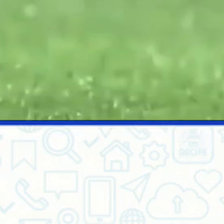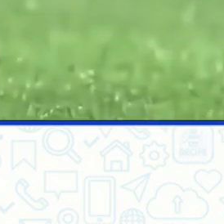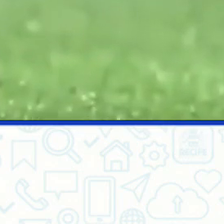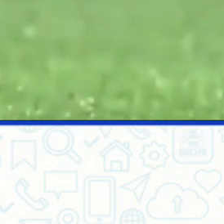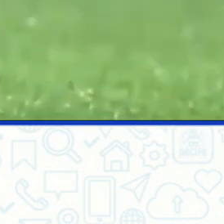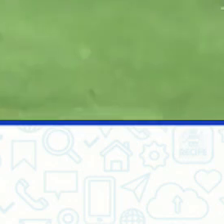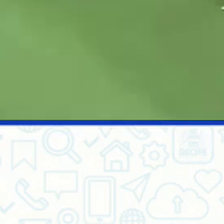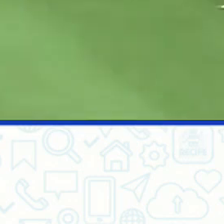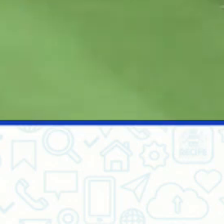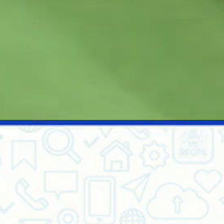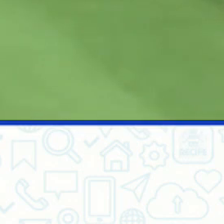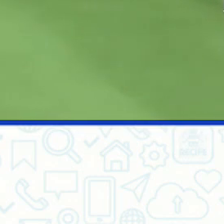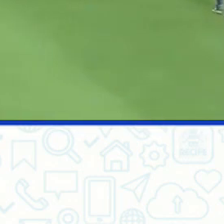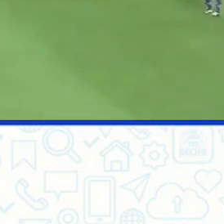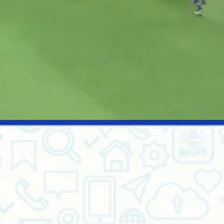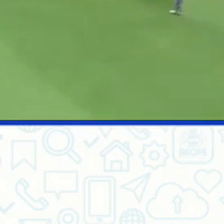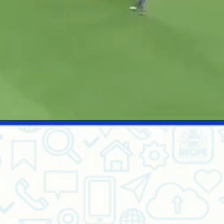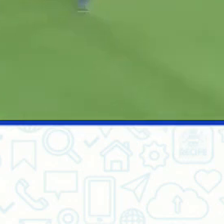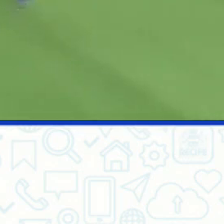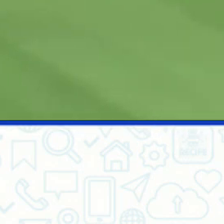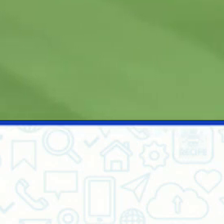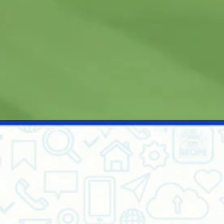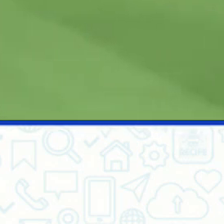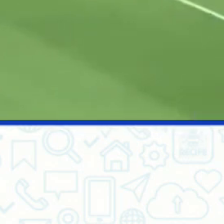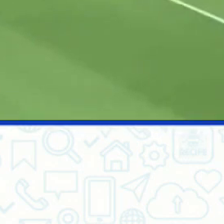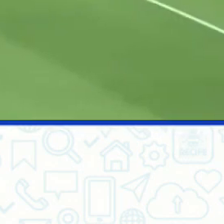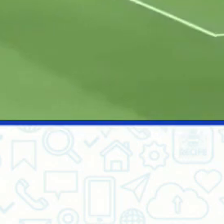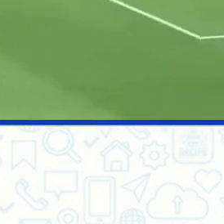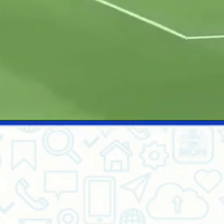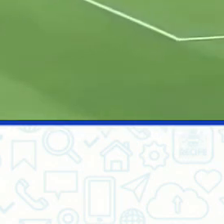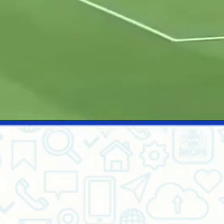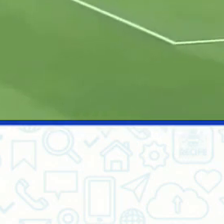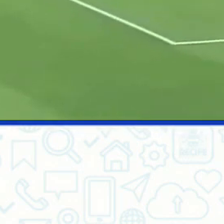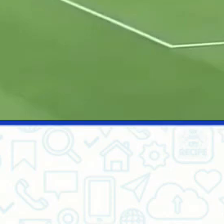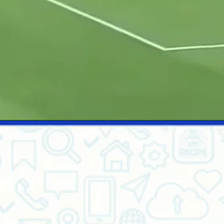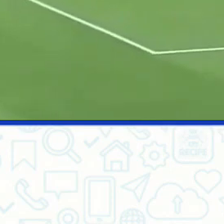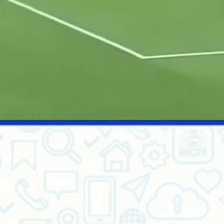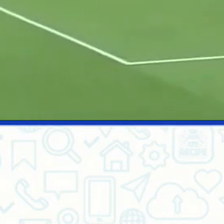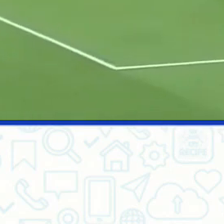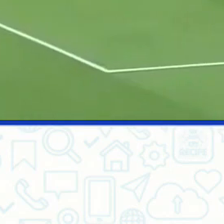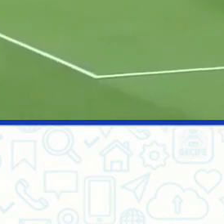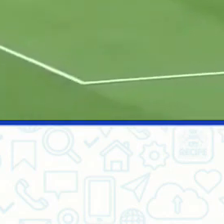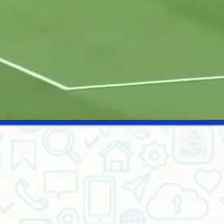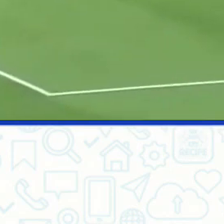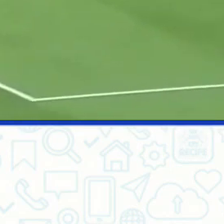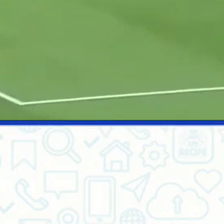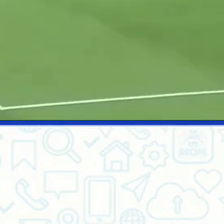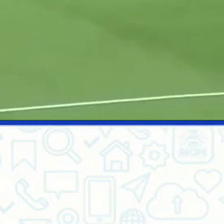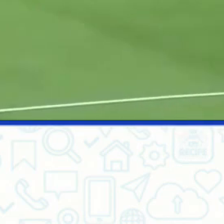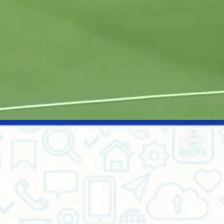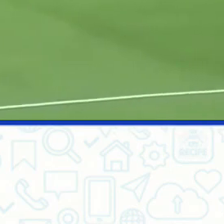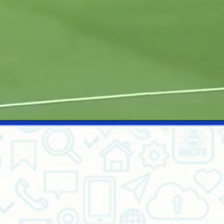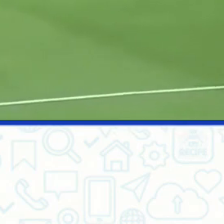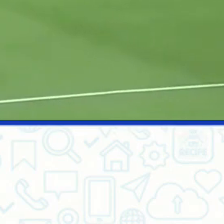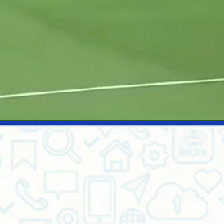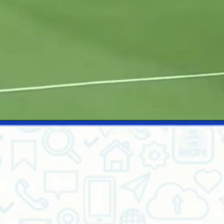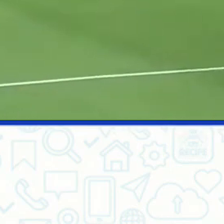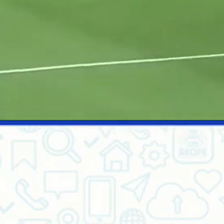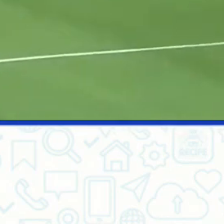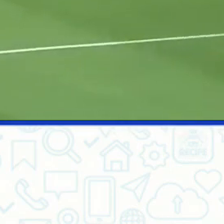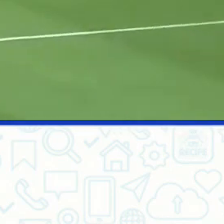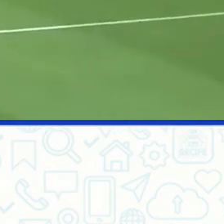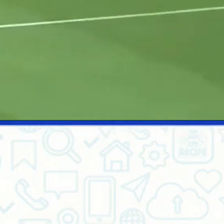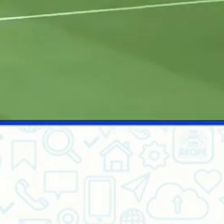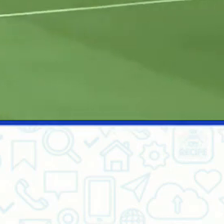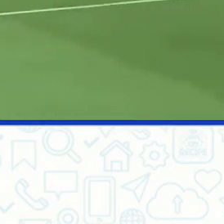salva. Gira na frente do Gilberto Silva, toca e tá acabando de calcanhar. Lá vem a Alemanha chegando com o close, abriu o espaço, não pode